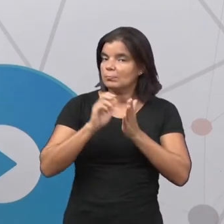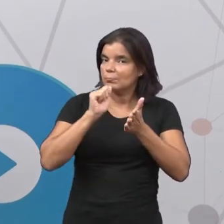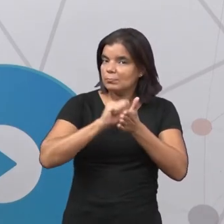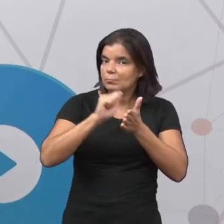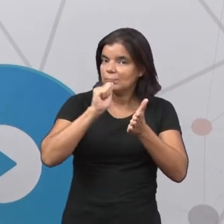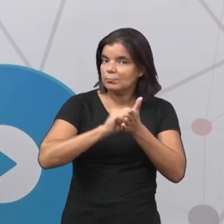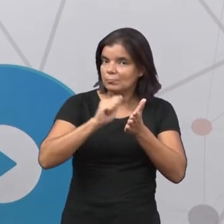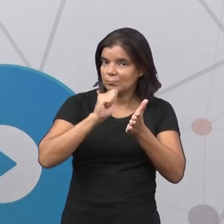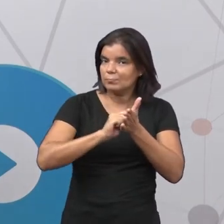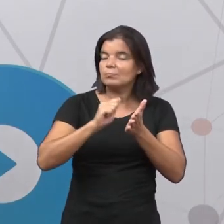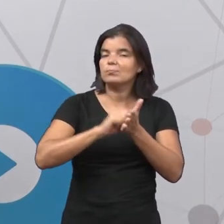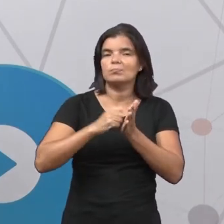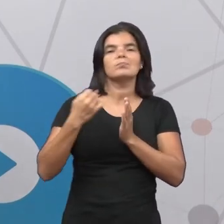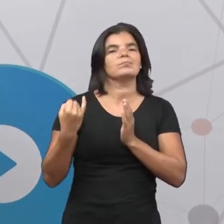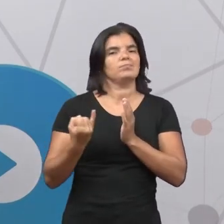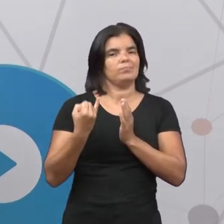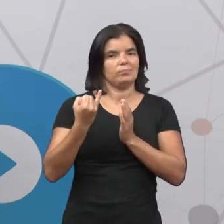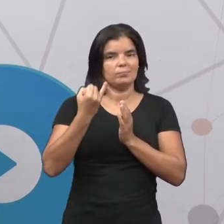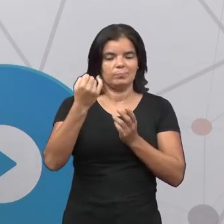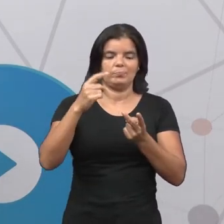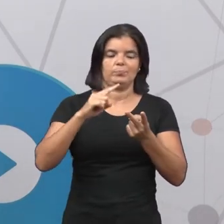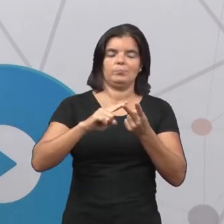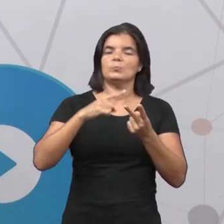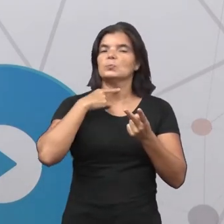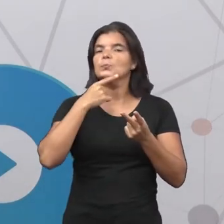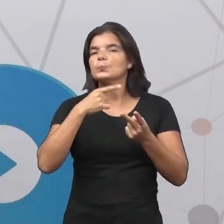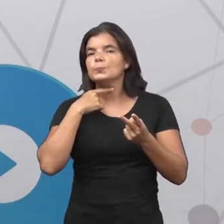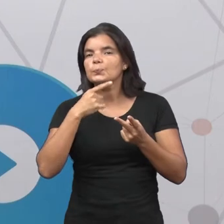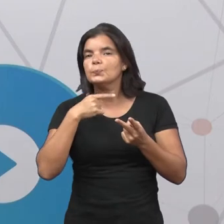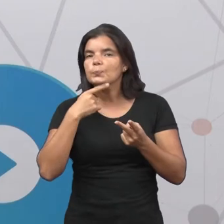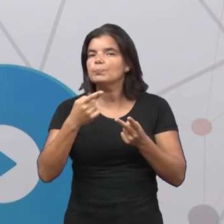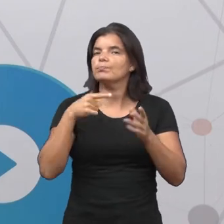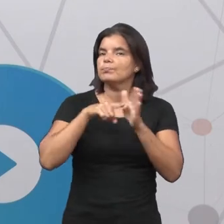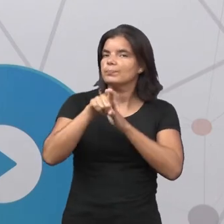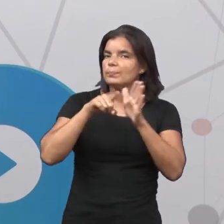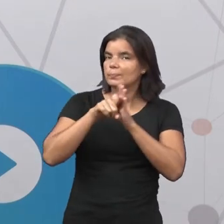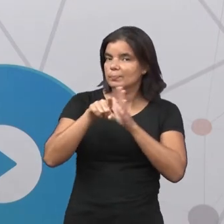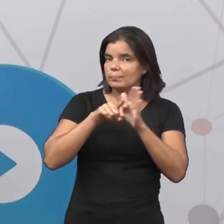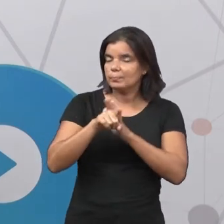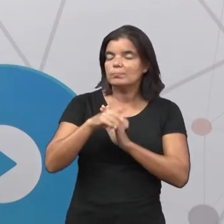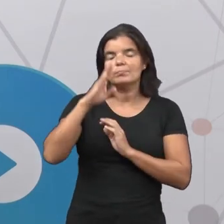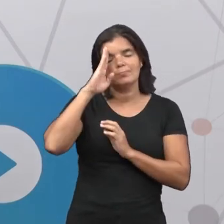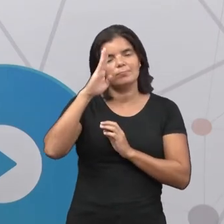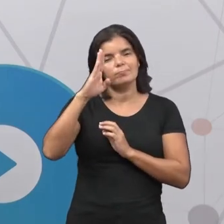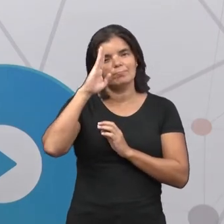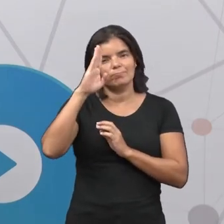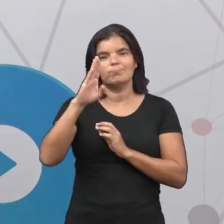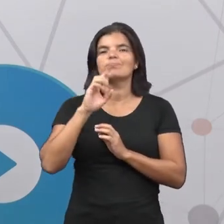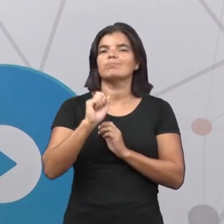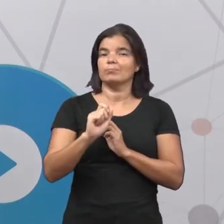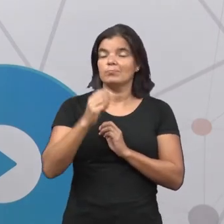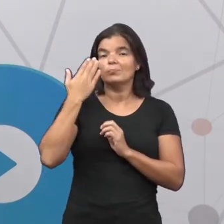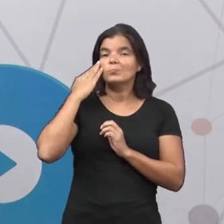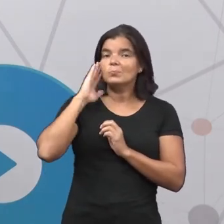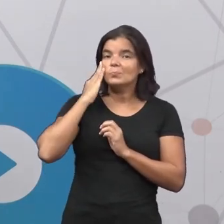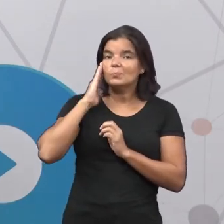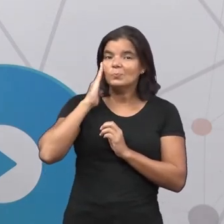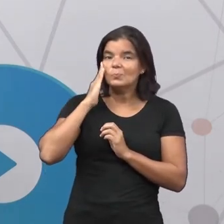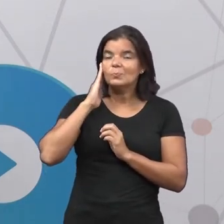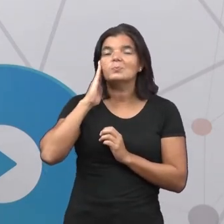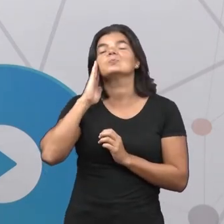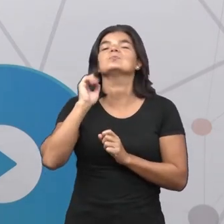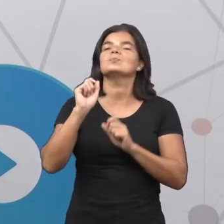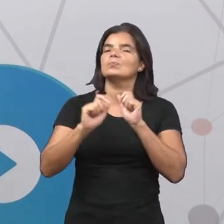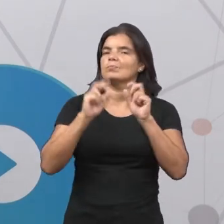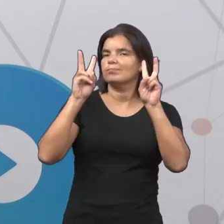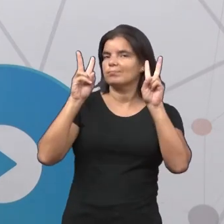as suas anotações, com dúvidas, questionamentos e, principalmente, a sua compreensão a